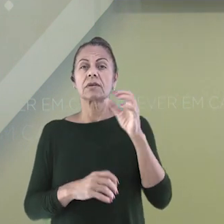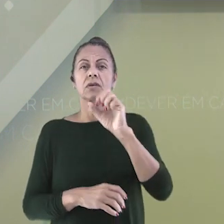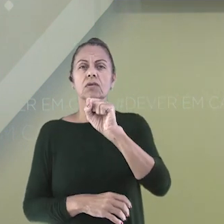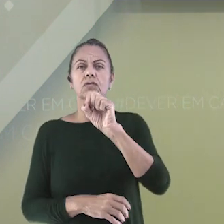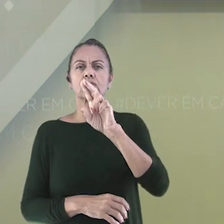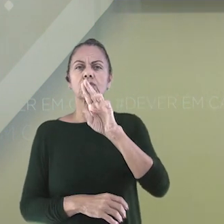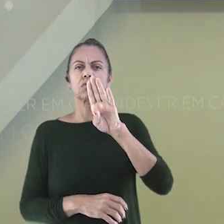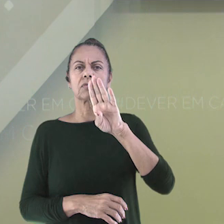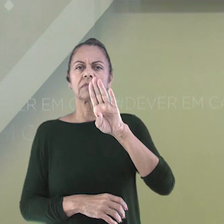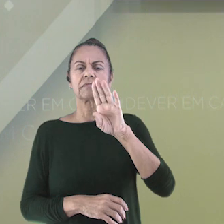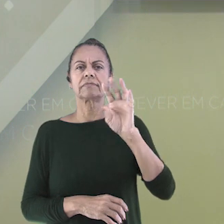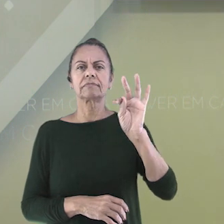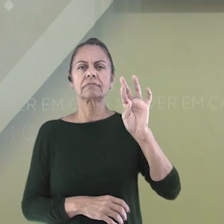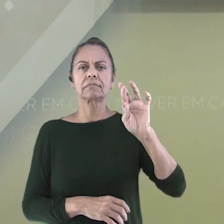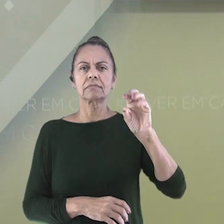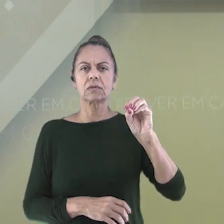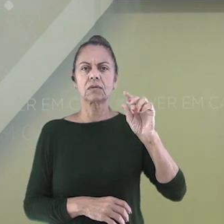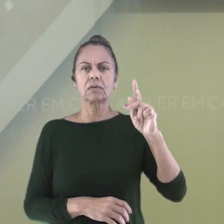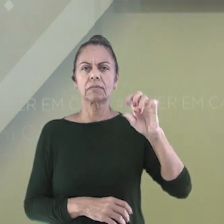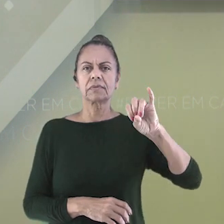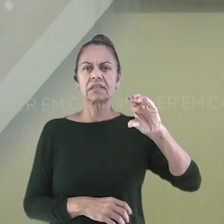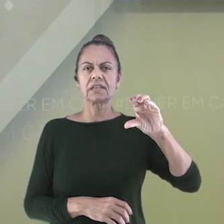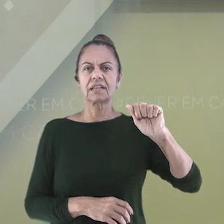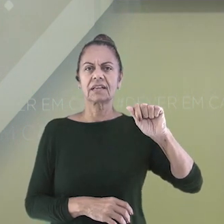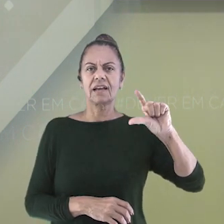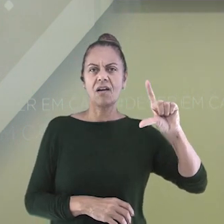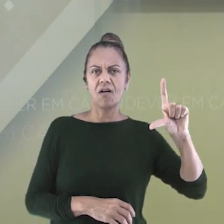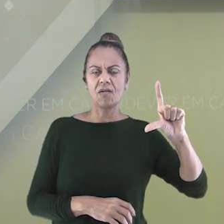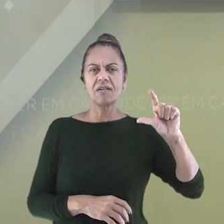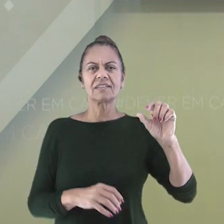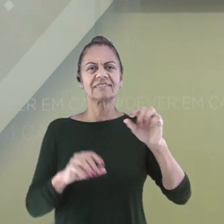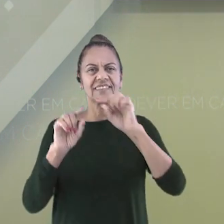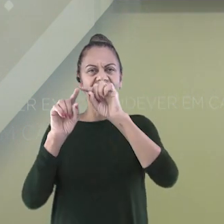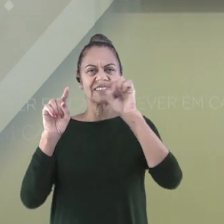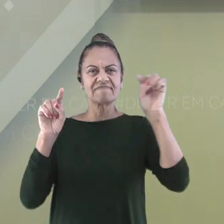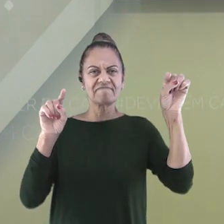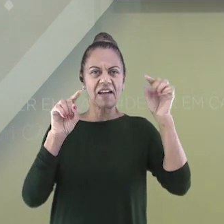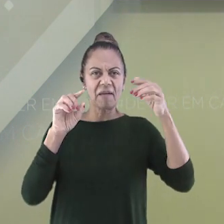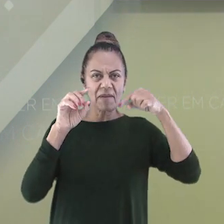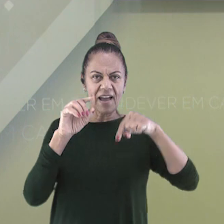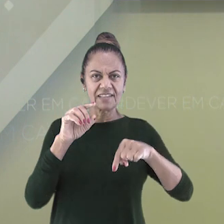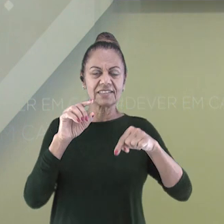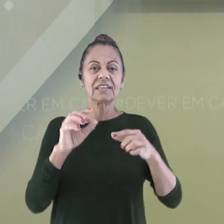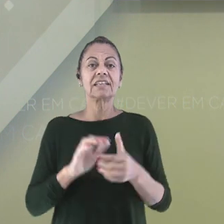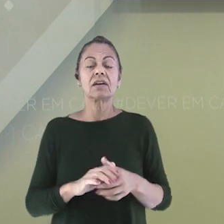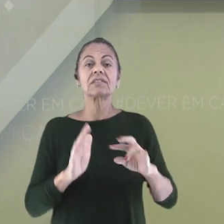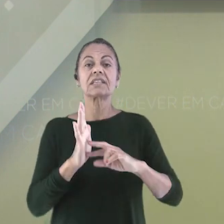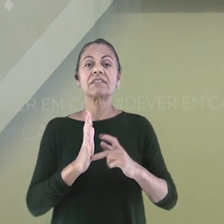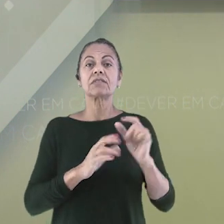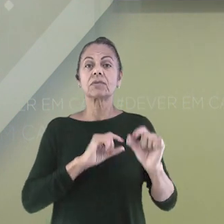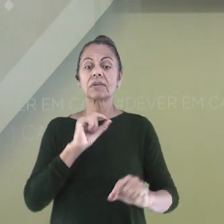estados que compõem essa região ficam abaixo da linha do Trópico de Capricórnio. Isso significa